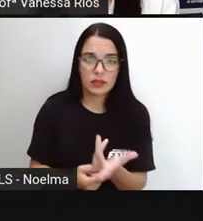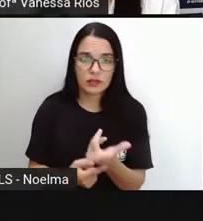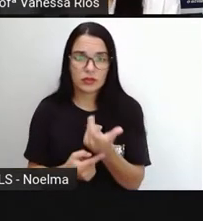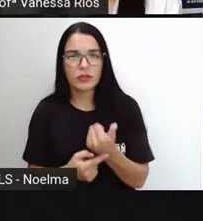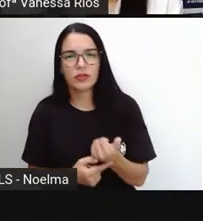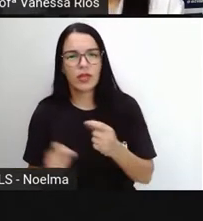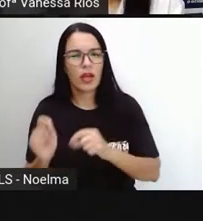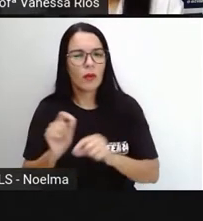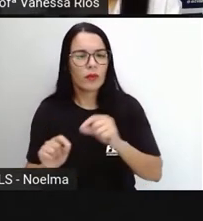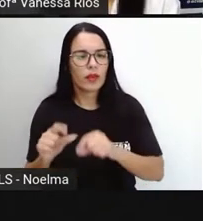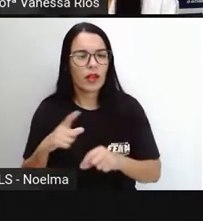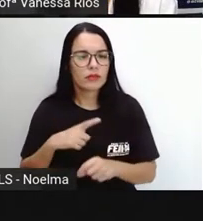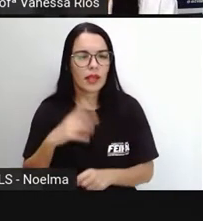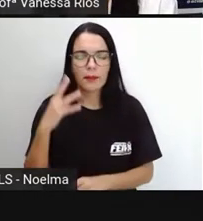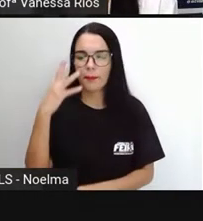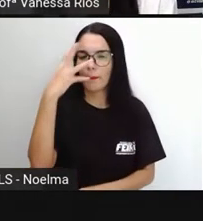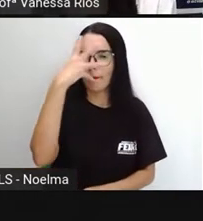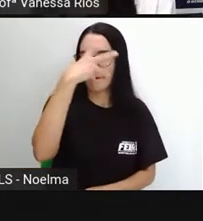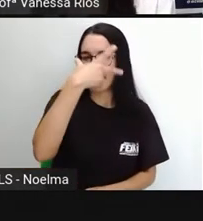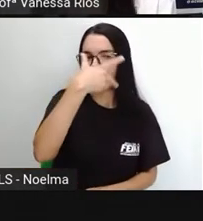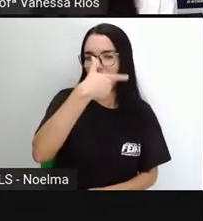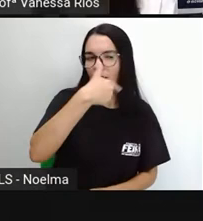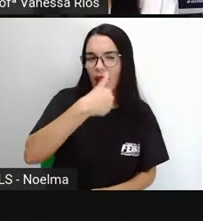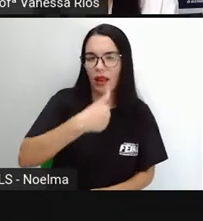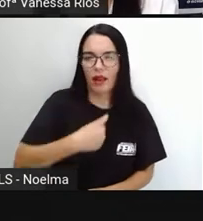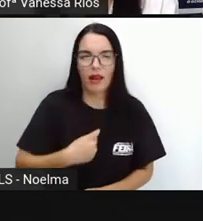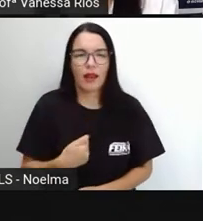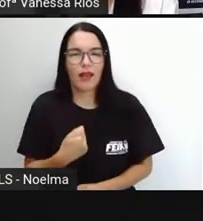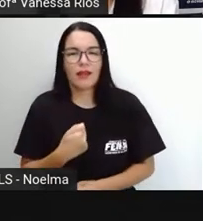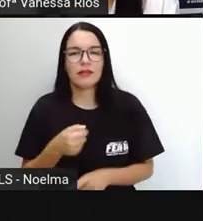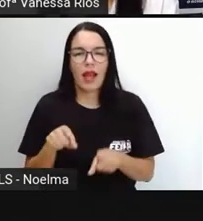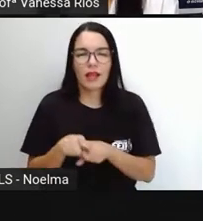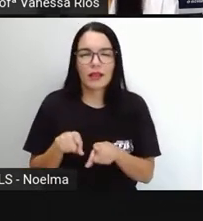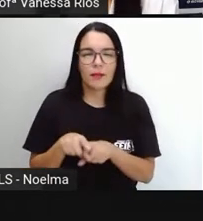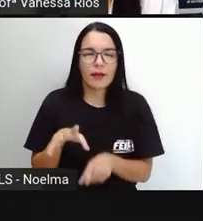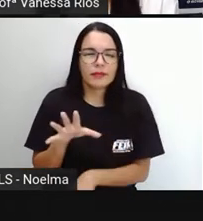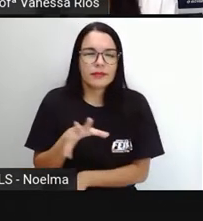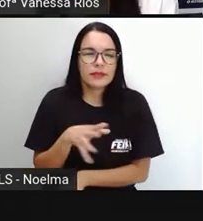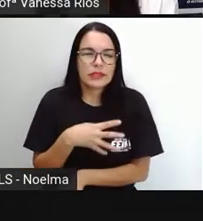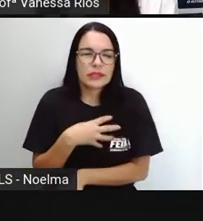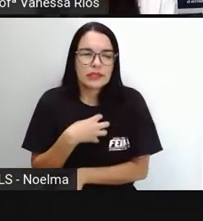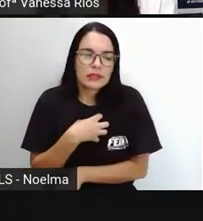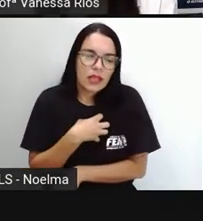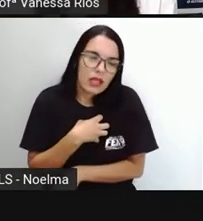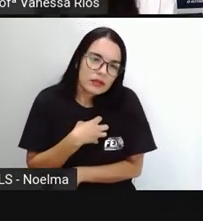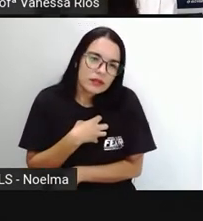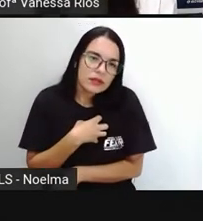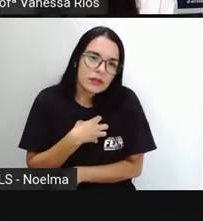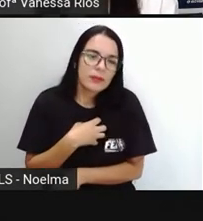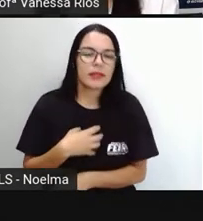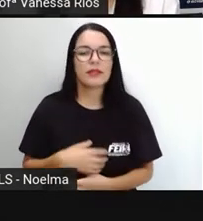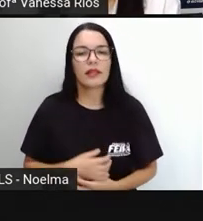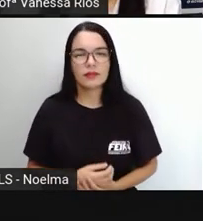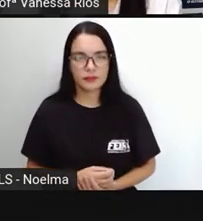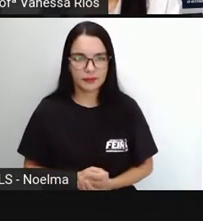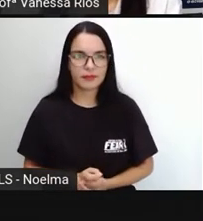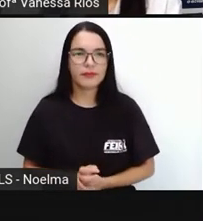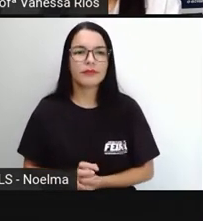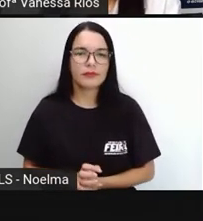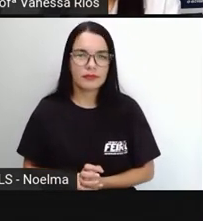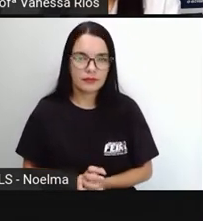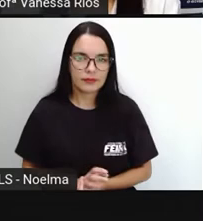pensa em poesia, a gente pensa em poemas e pensa também em outras obras artísticas, em